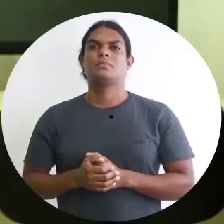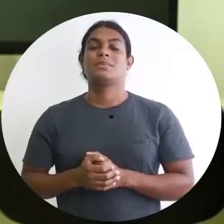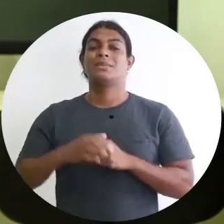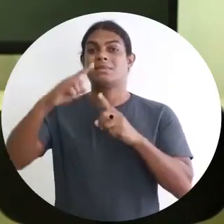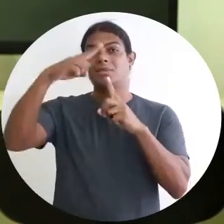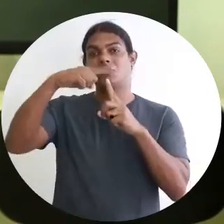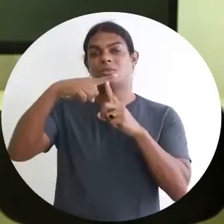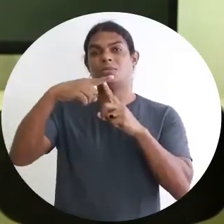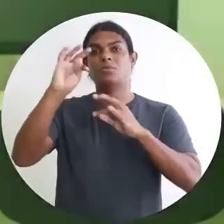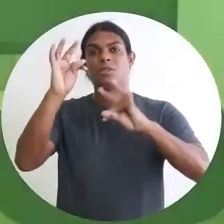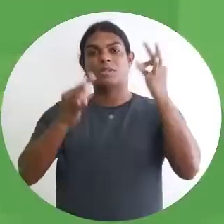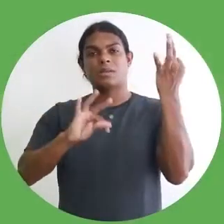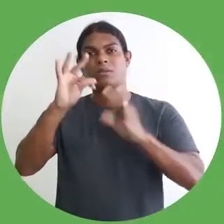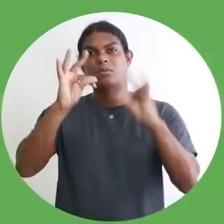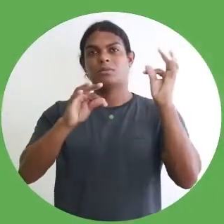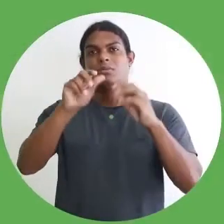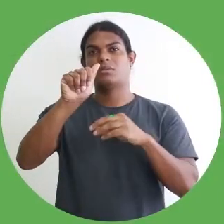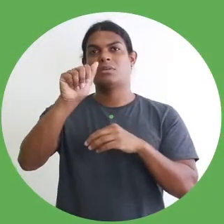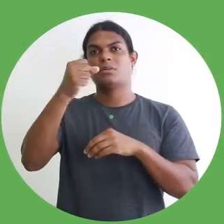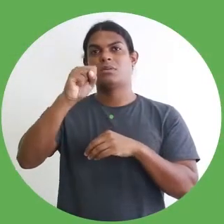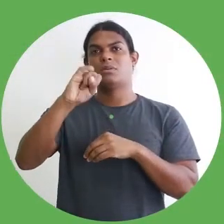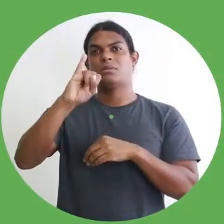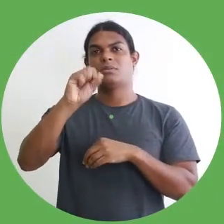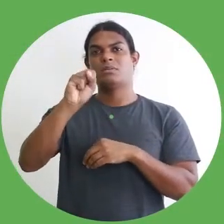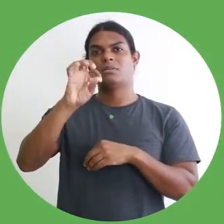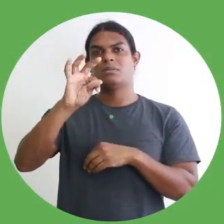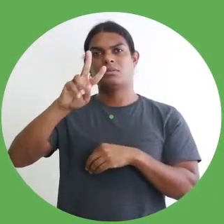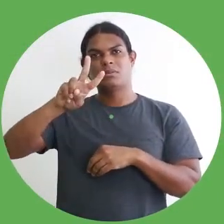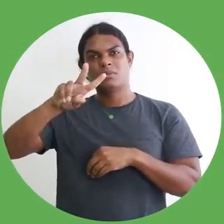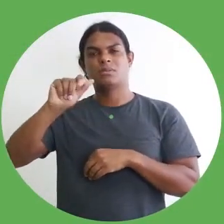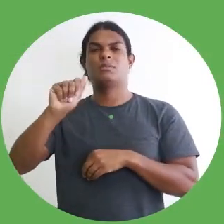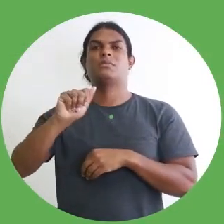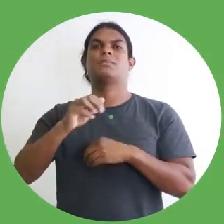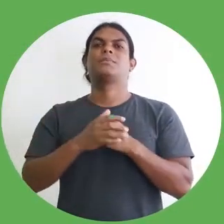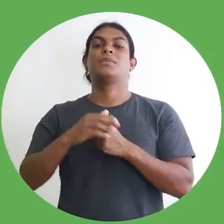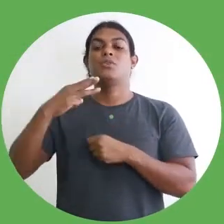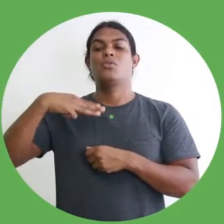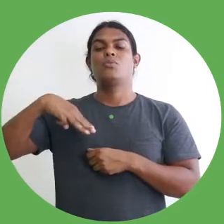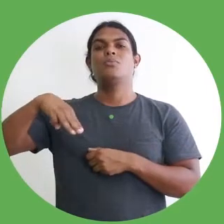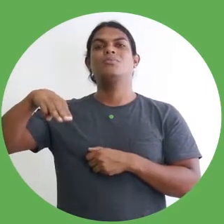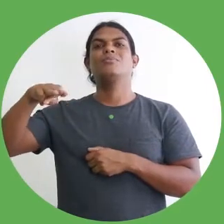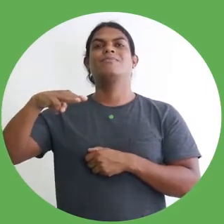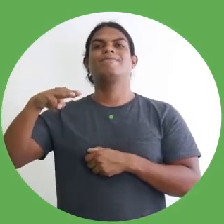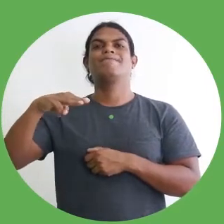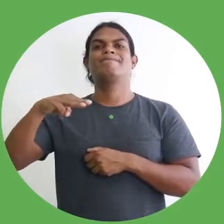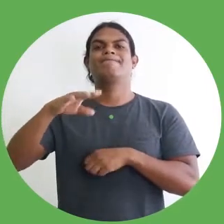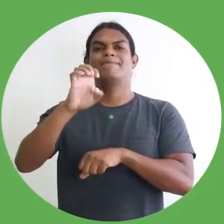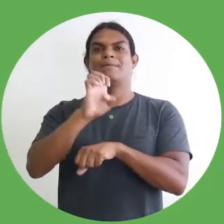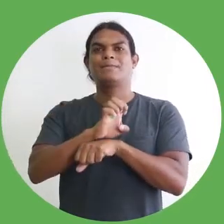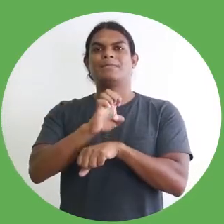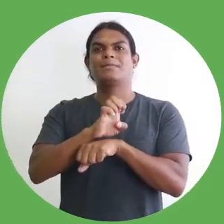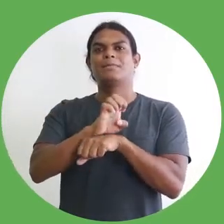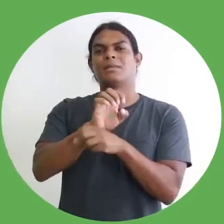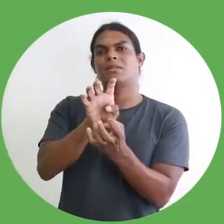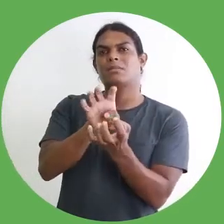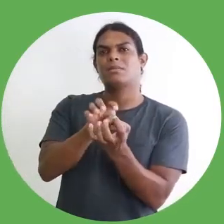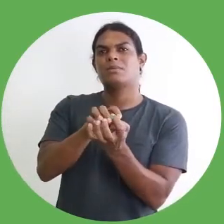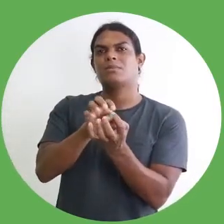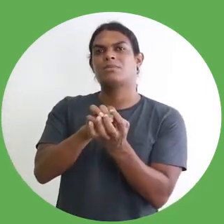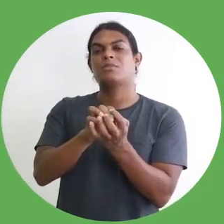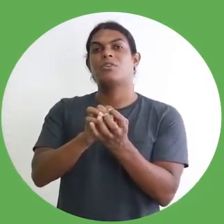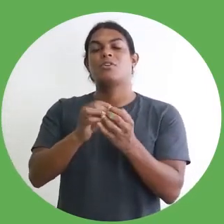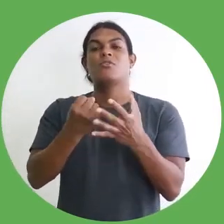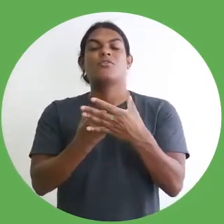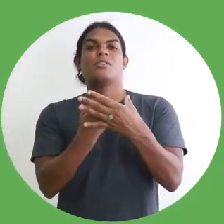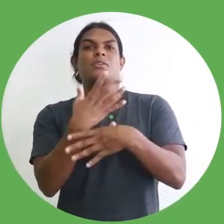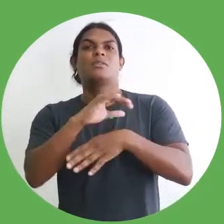espaços culturais. O Museu do Estado de Pernambuco foi criado em 1928, e ele possui um acervo com cerca